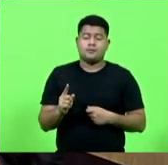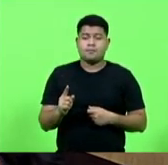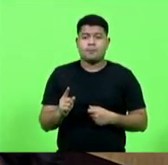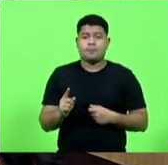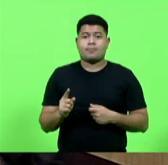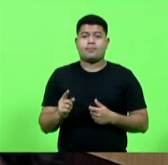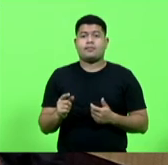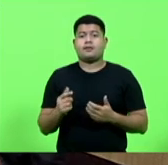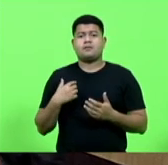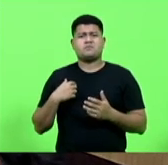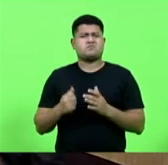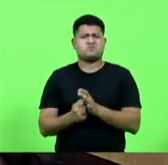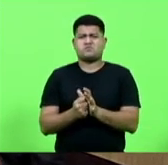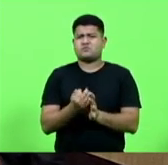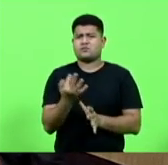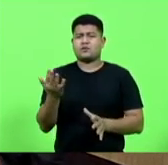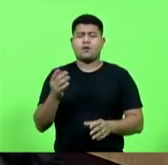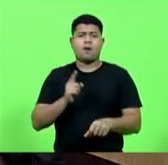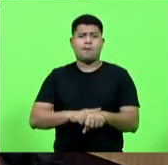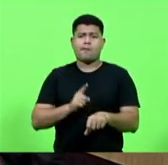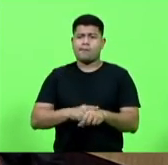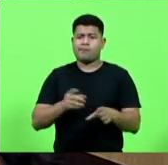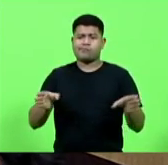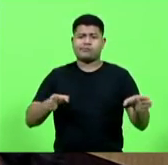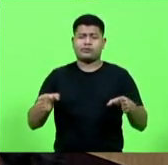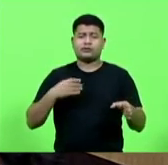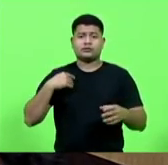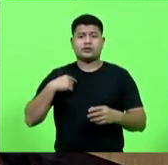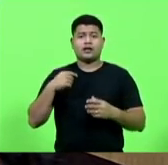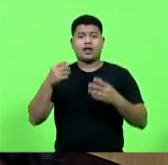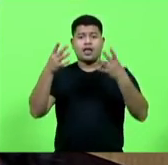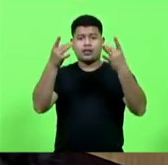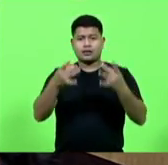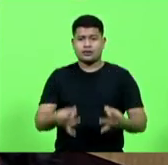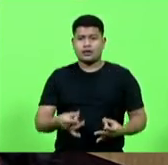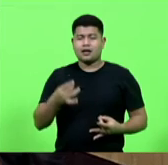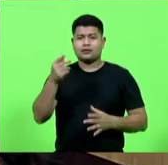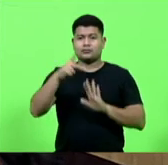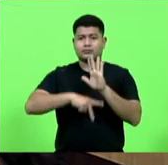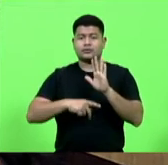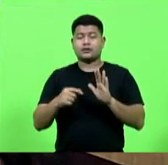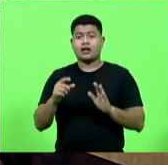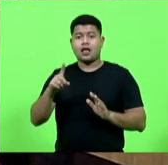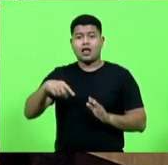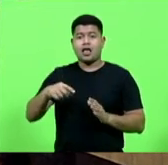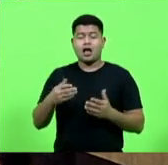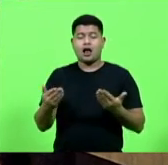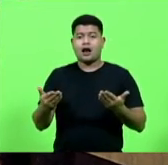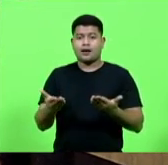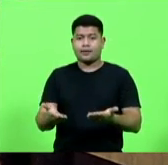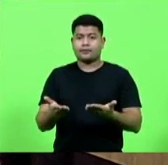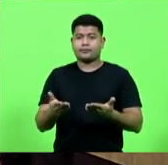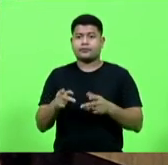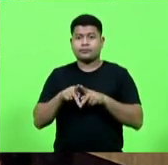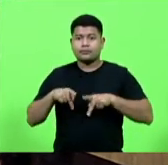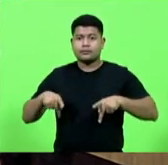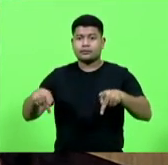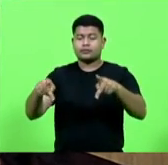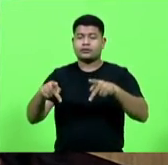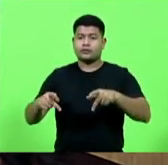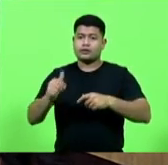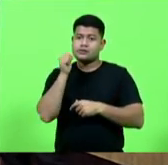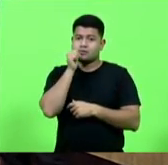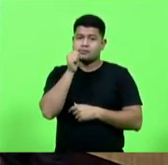inúmeros momentos, na descrição do projeto, nós lemos, por exemplo, que uma das atribuições da determinada procuradoria da mulher